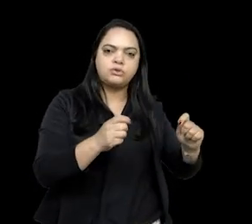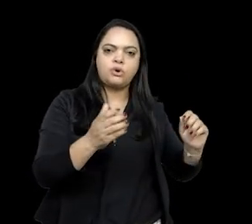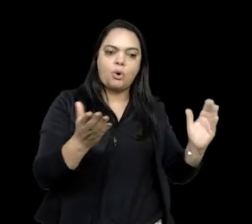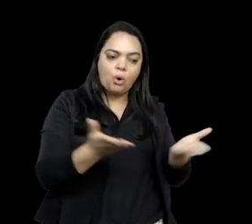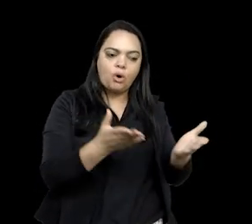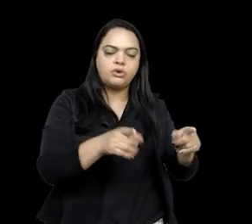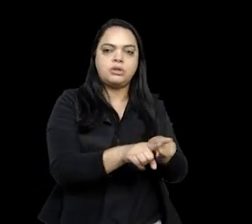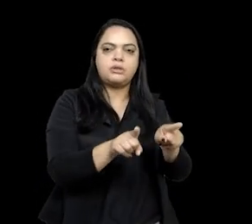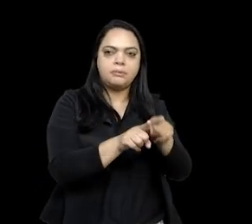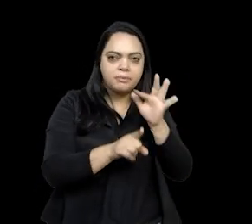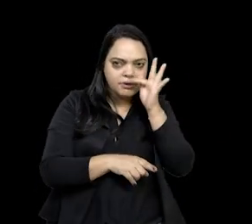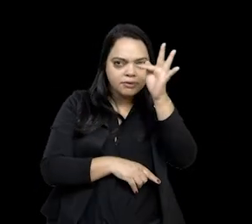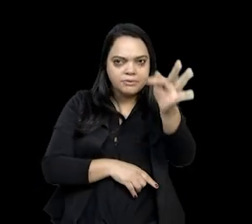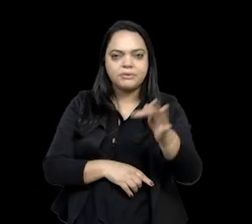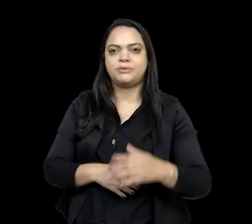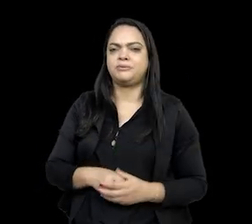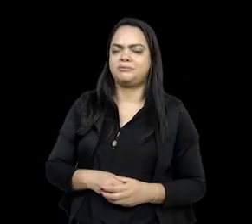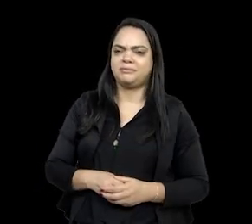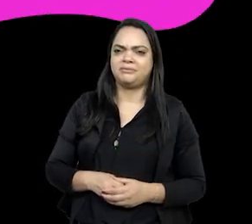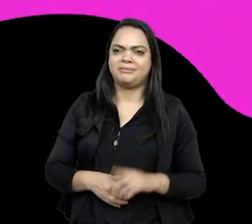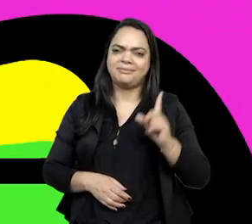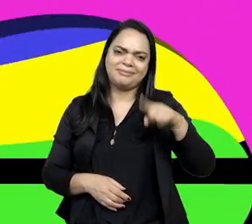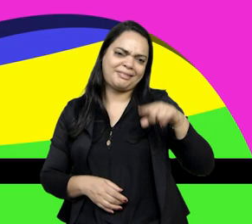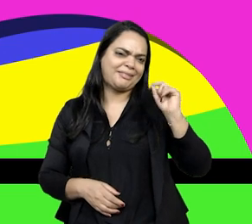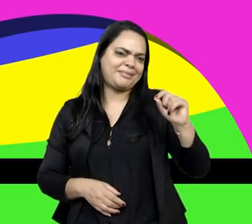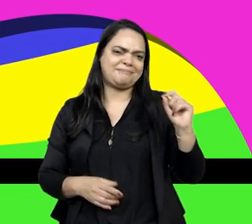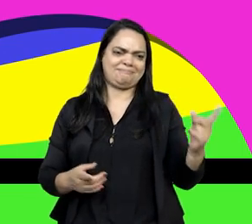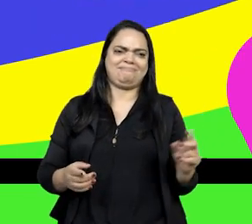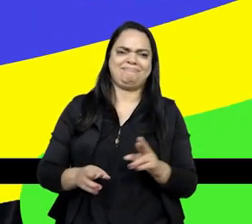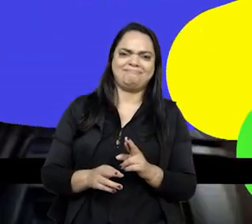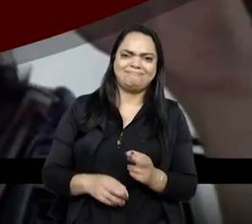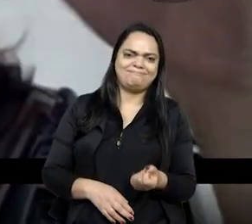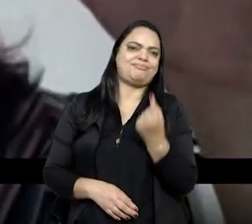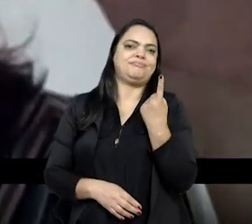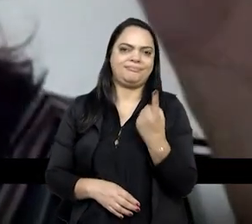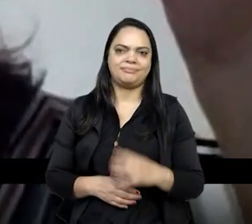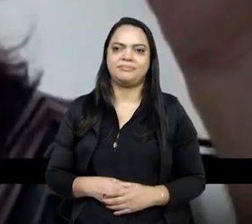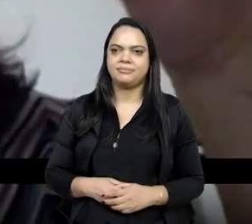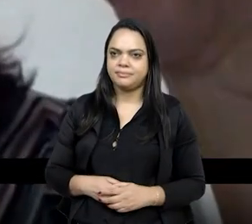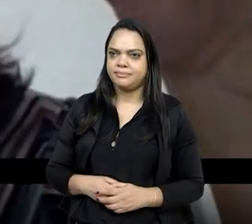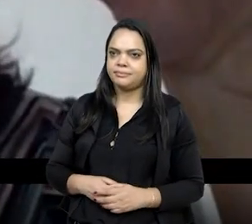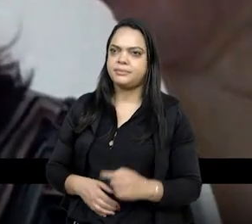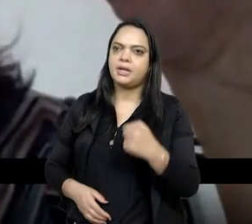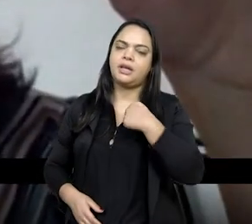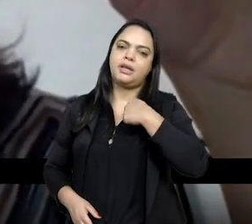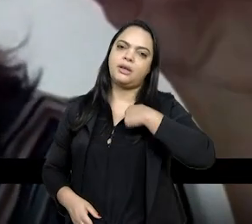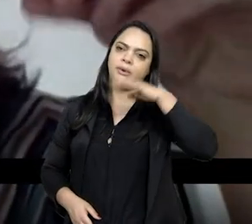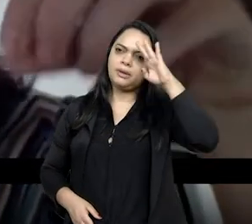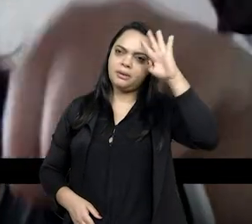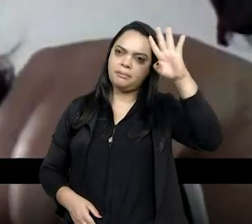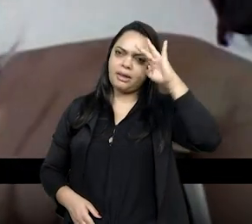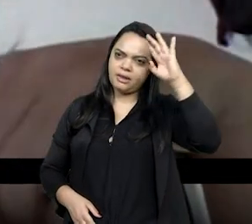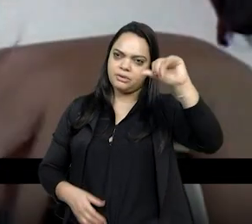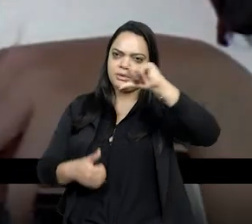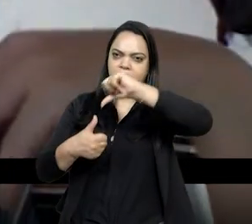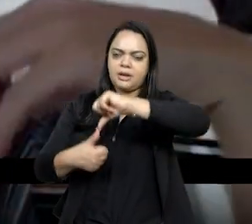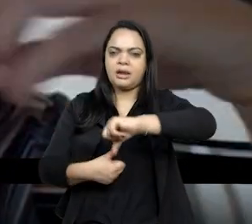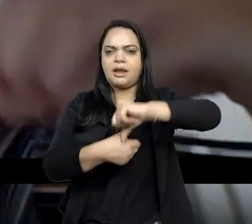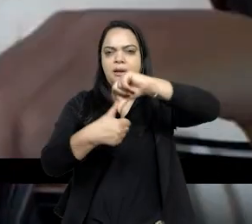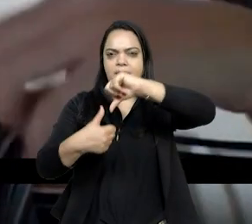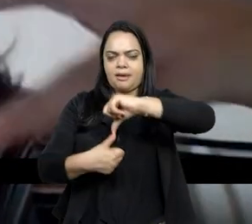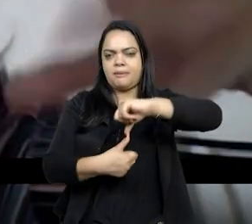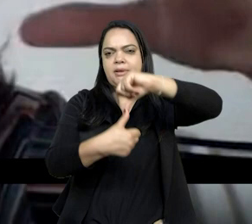muito... muito importante, né. Fico pensando que na América Latina tem